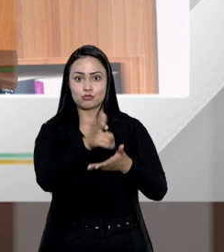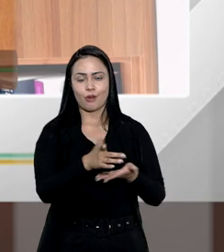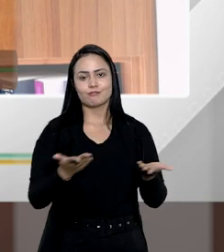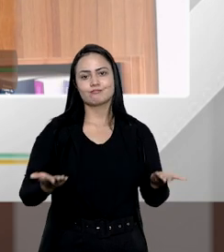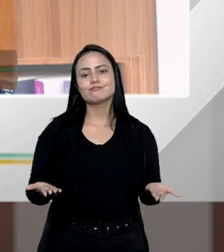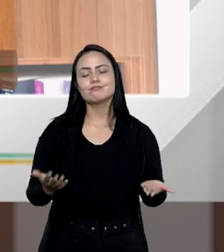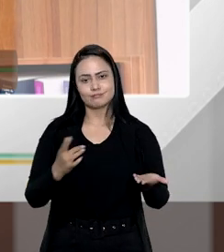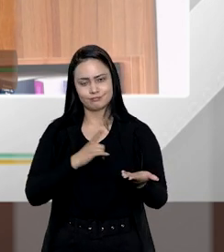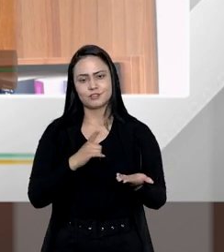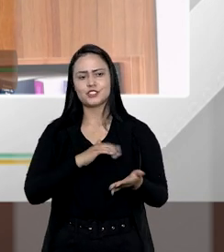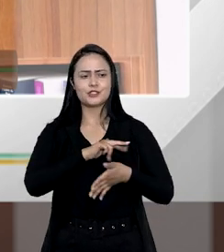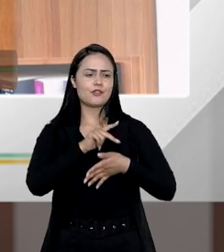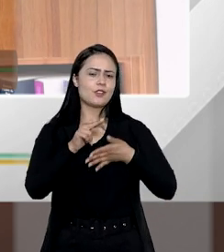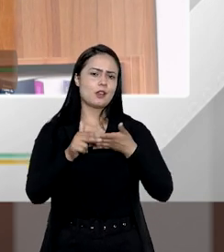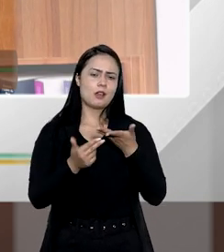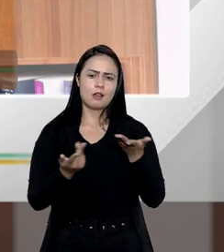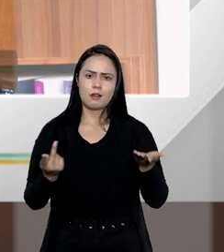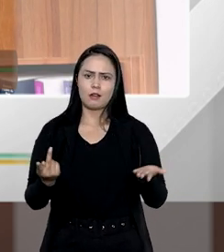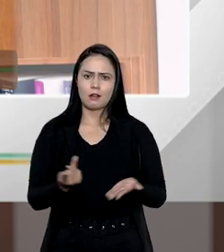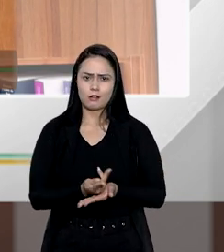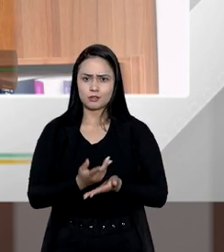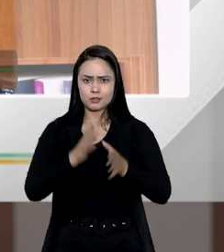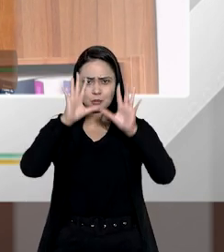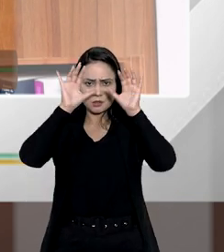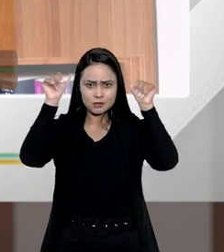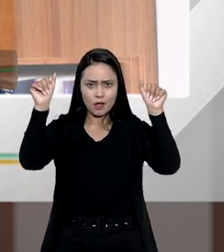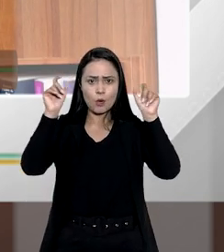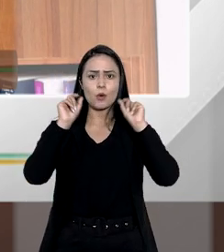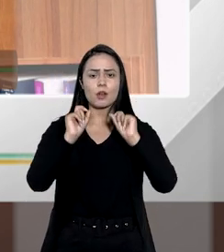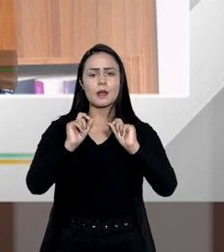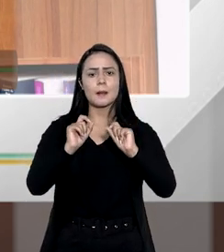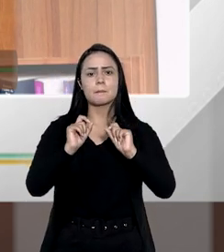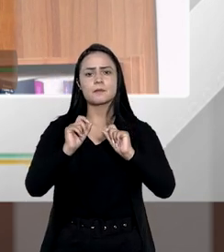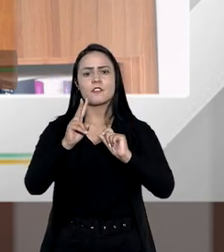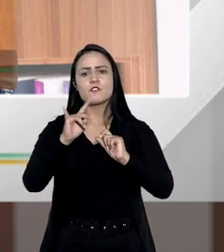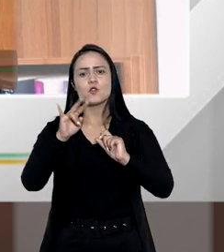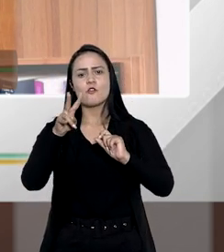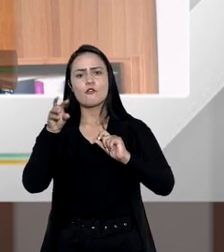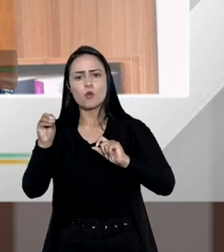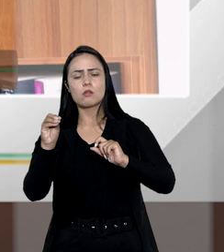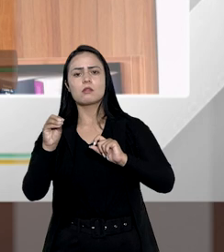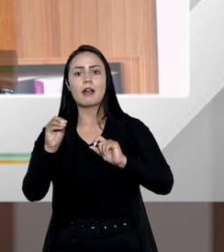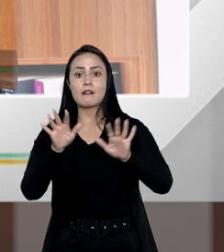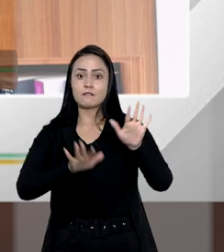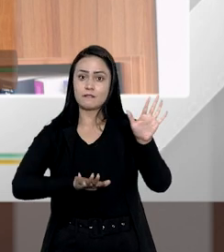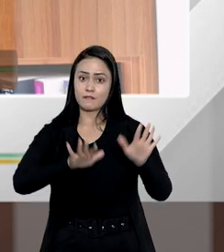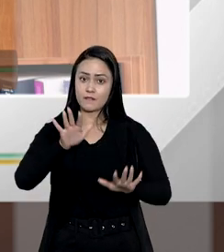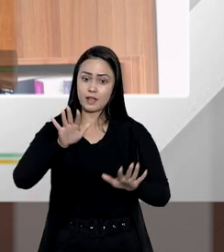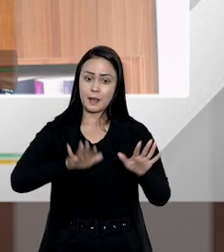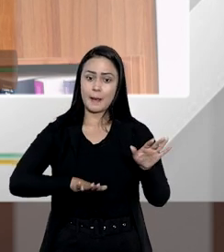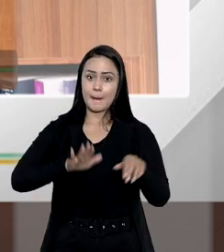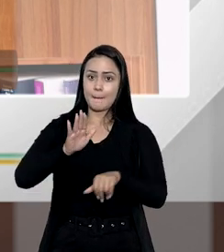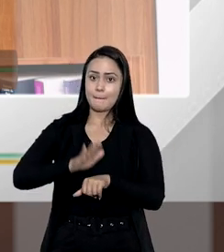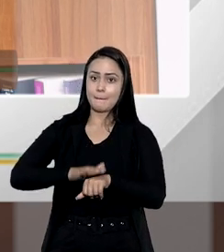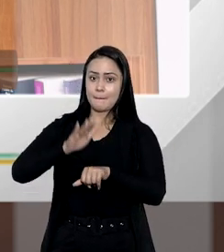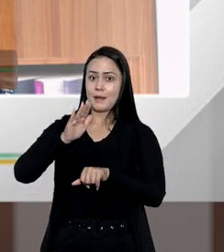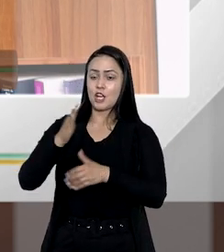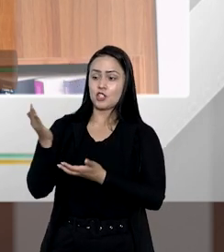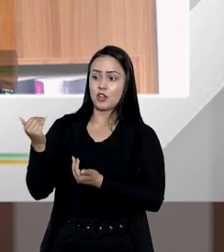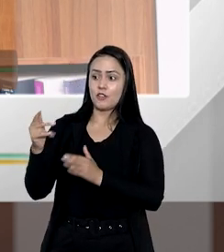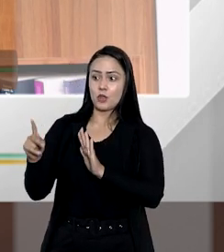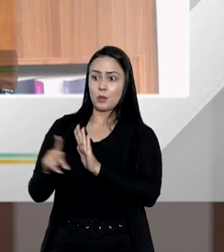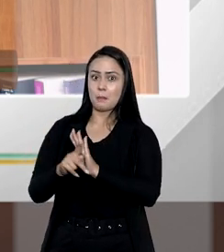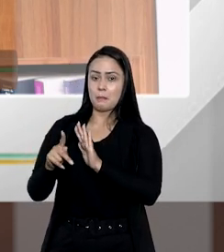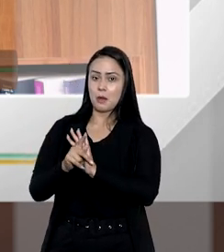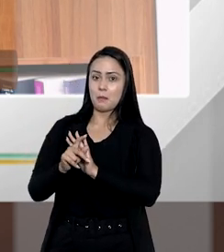E aí a gente tem inúmeros casos nos tribunais onde o viúvo ou a viúva muitas vezes é mais jovem do que